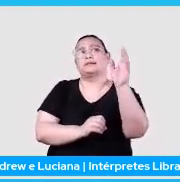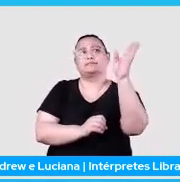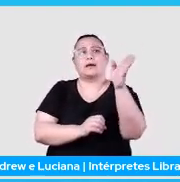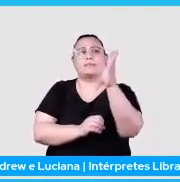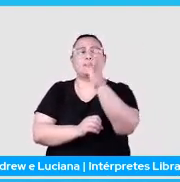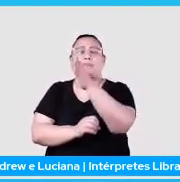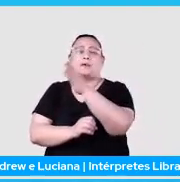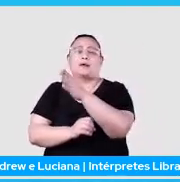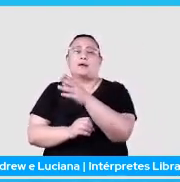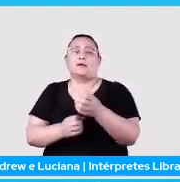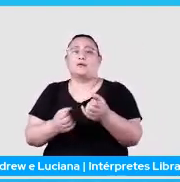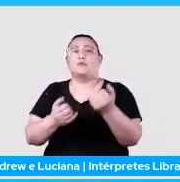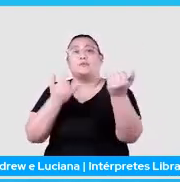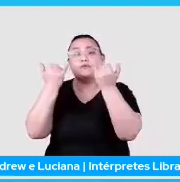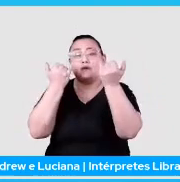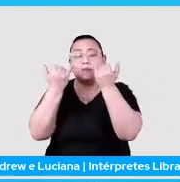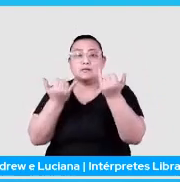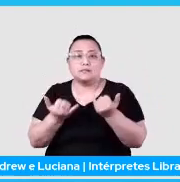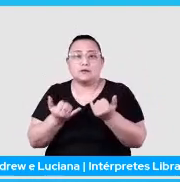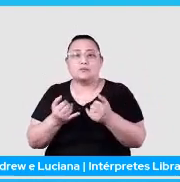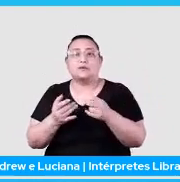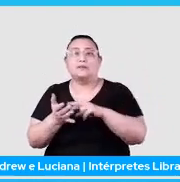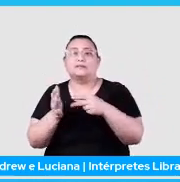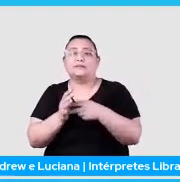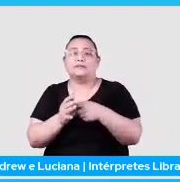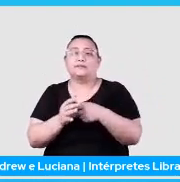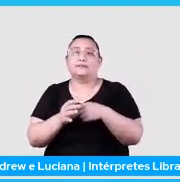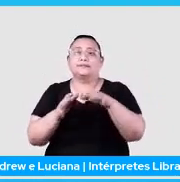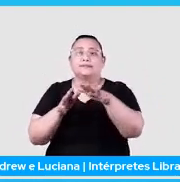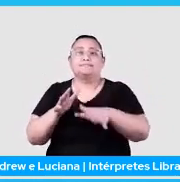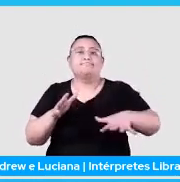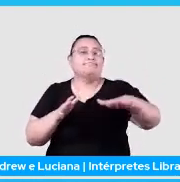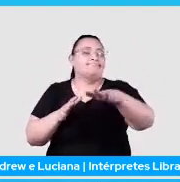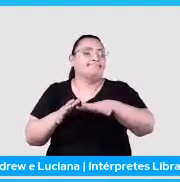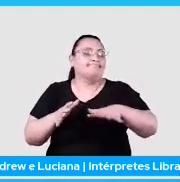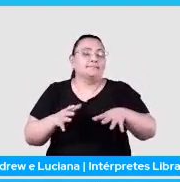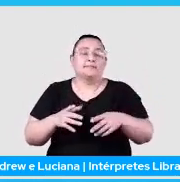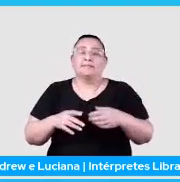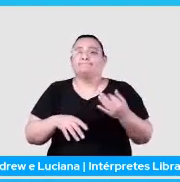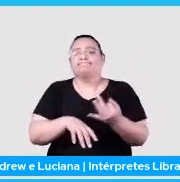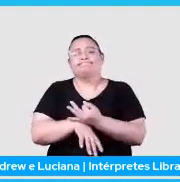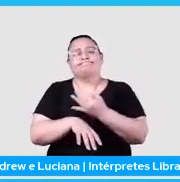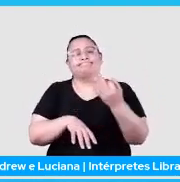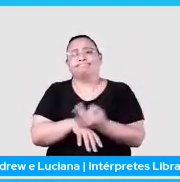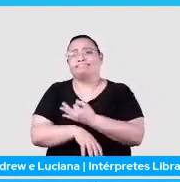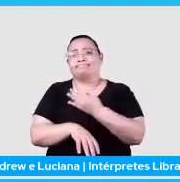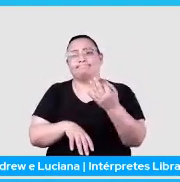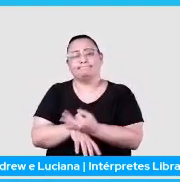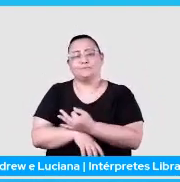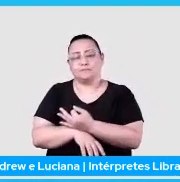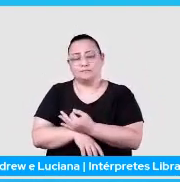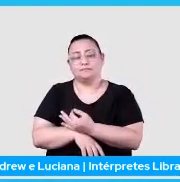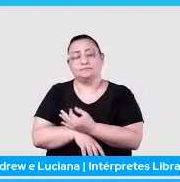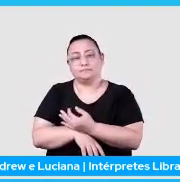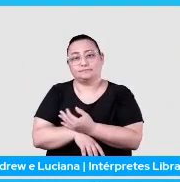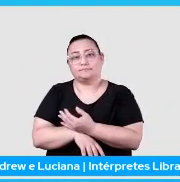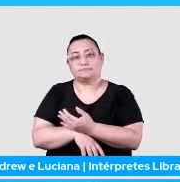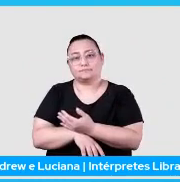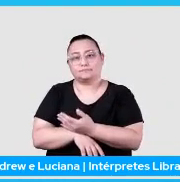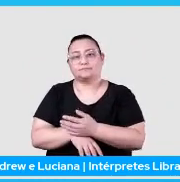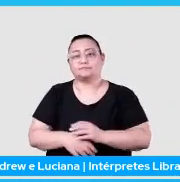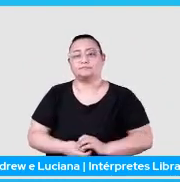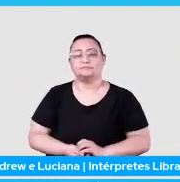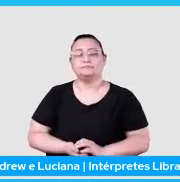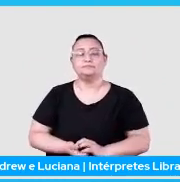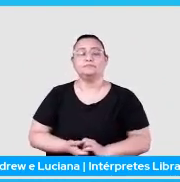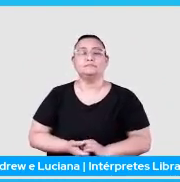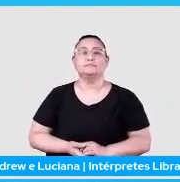informação. Isso é o que a gente chama de espaço. É um negócio muito custoso, né? Além da alta dimensionalidade. Além